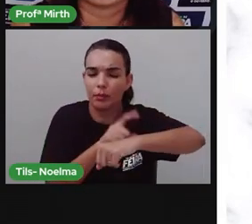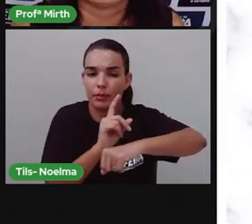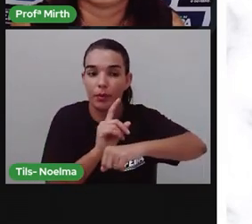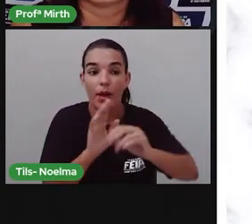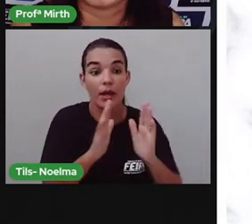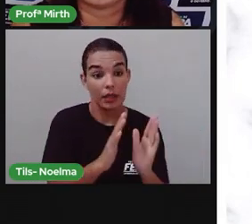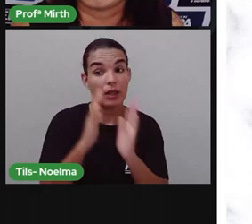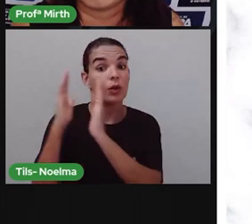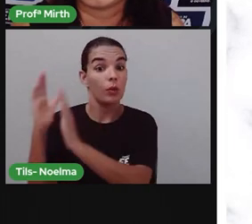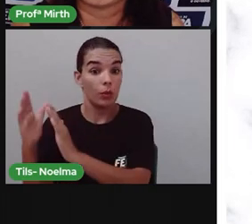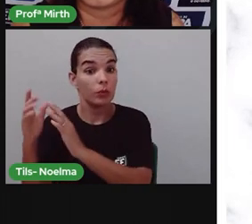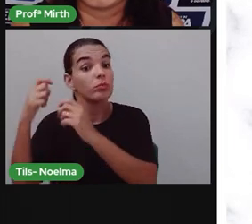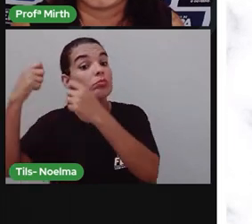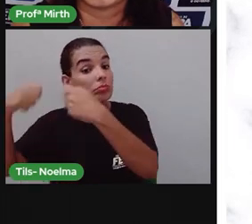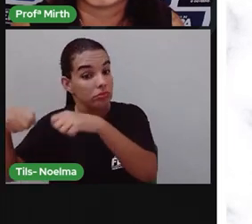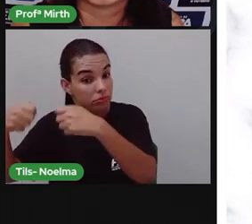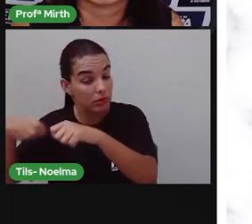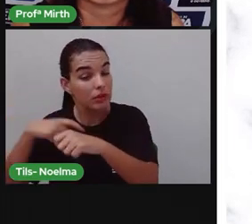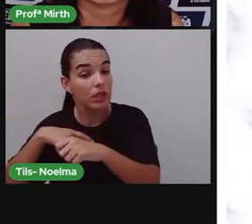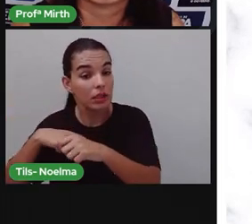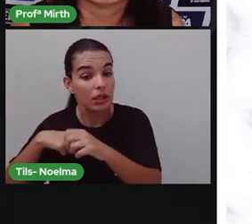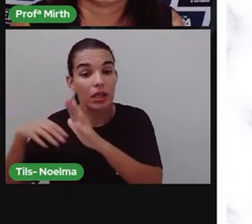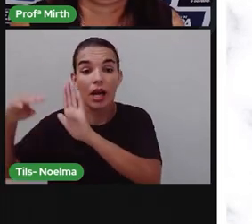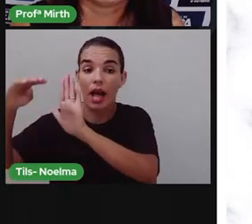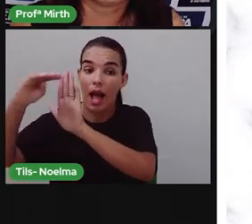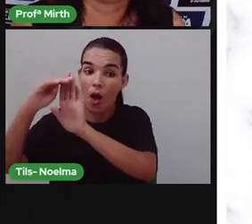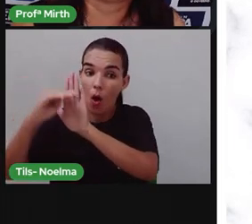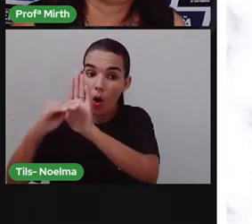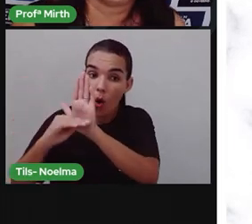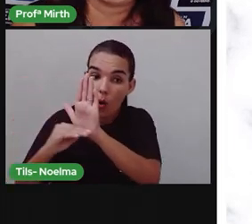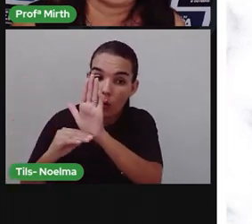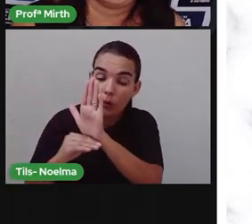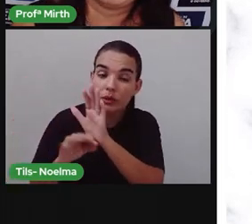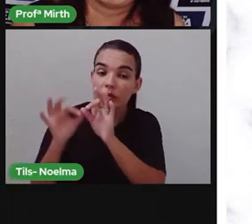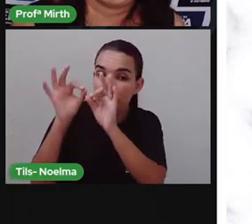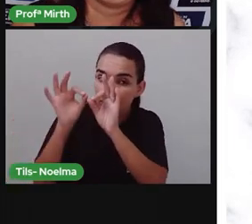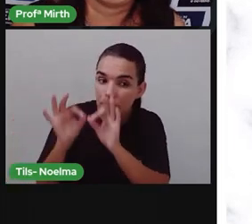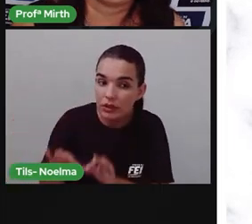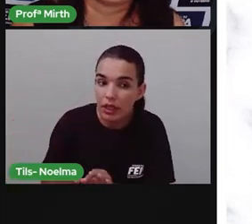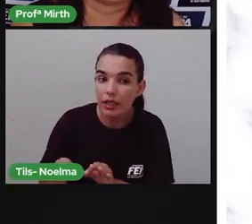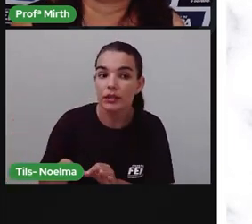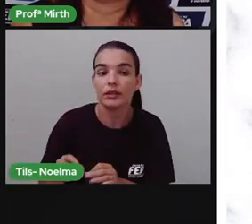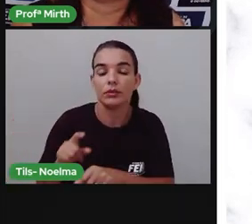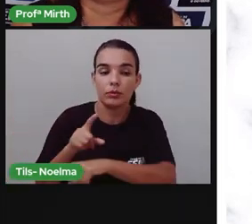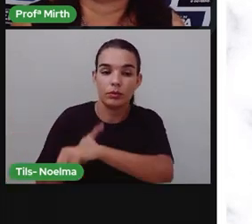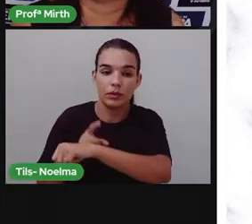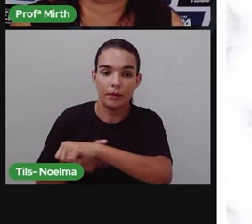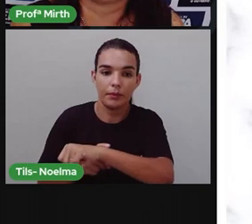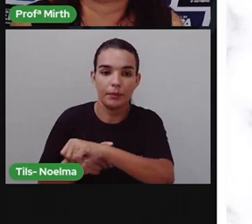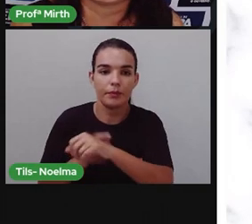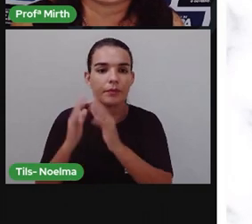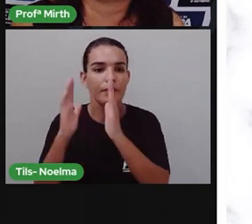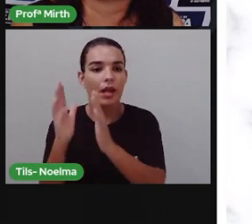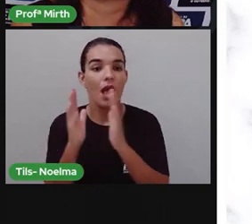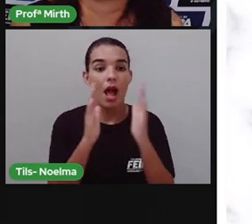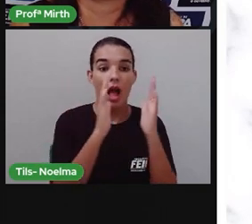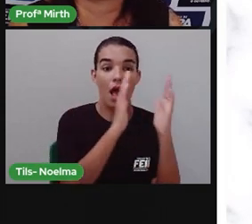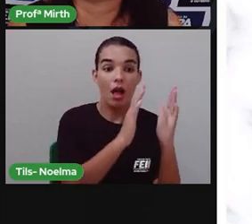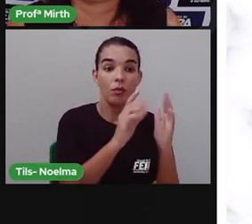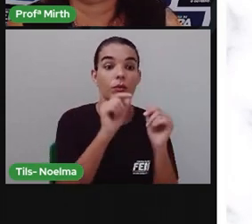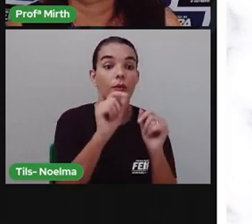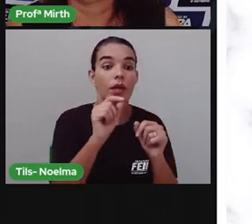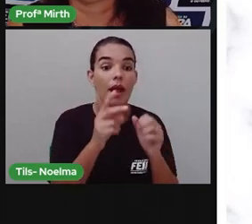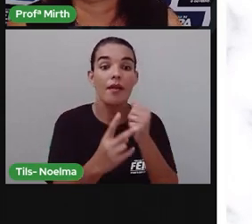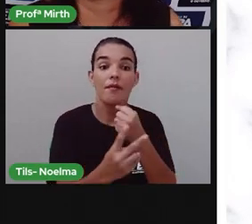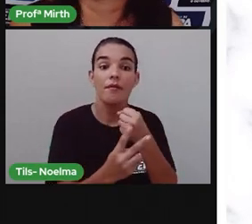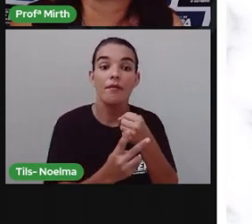a biografia segue uma ordem cronológica. Na autobiografia, os verbos são usados no passado. Então, vai